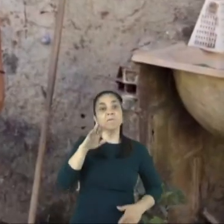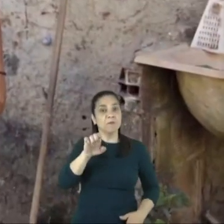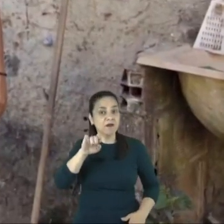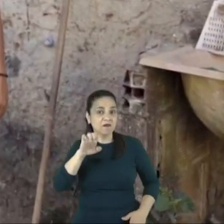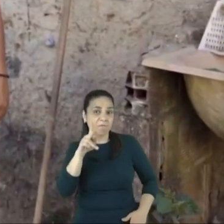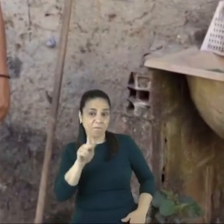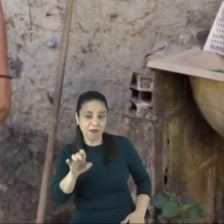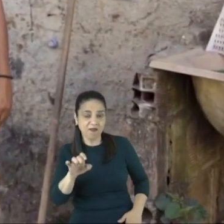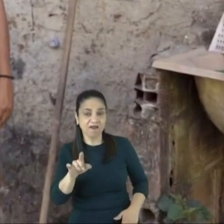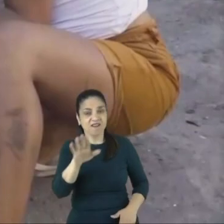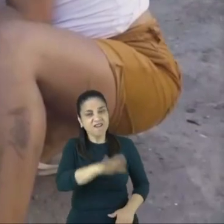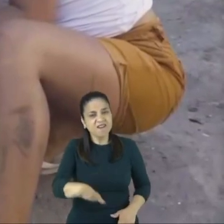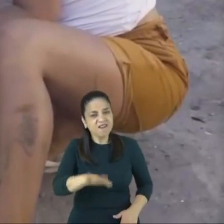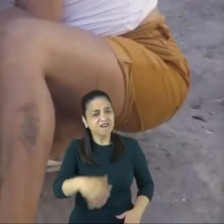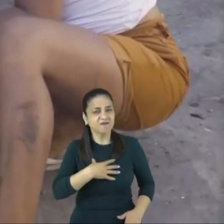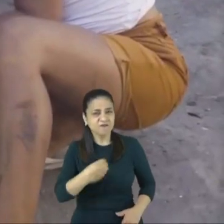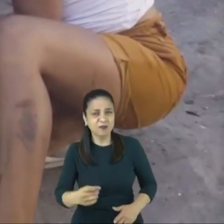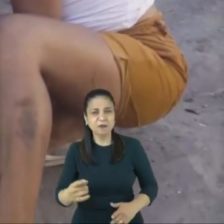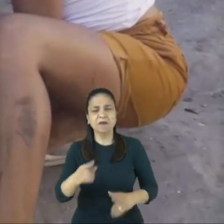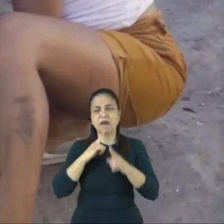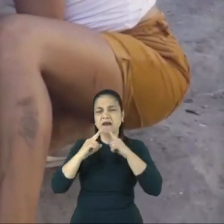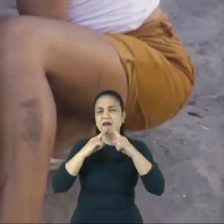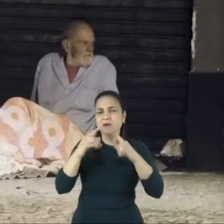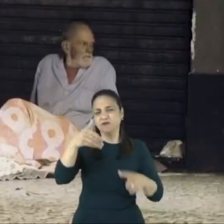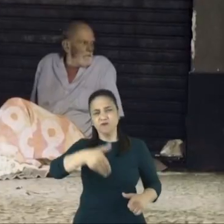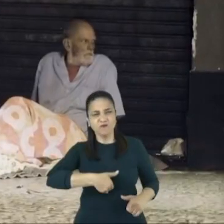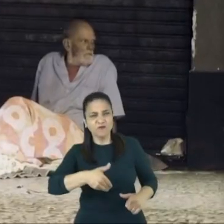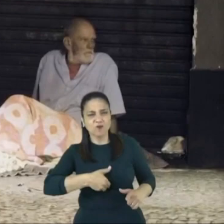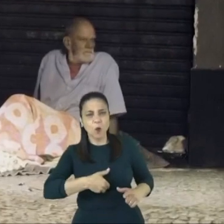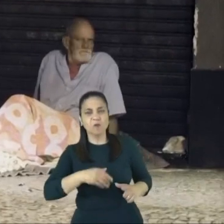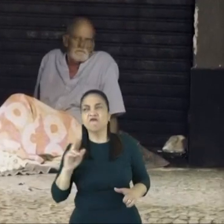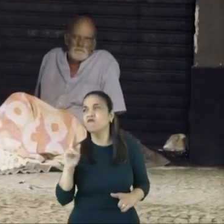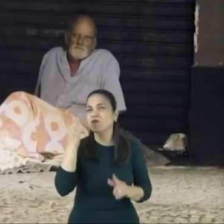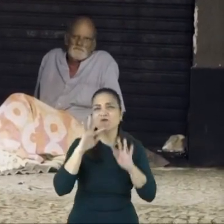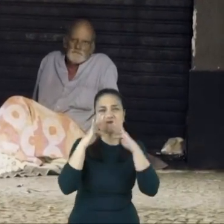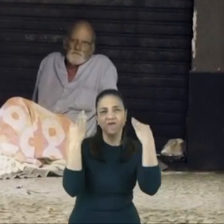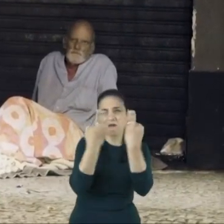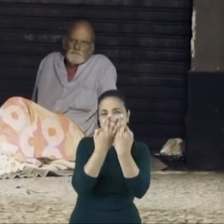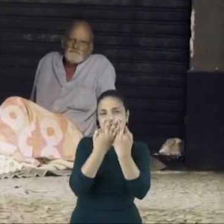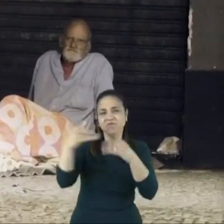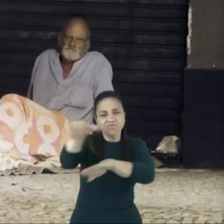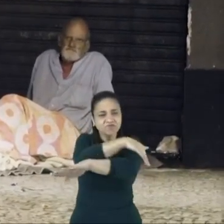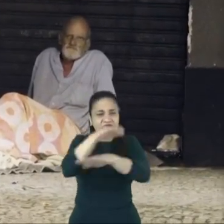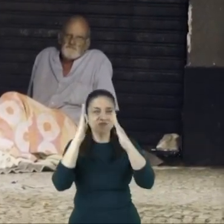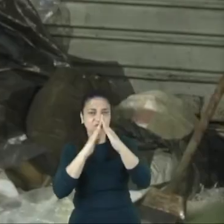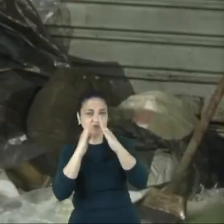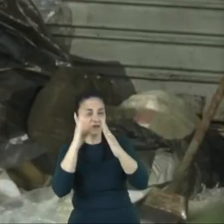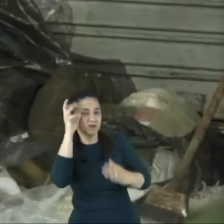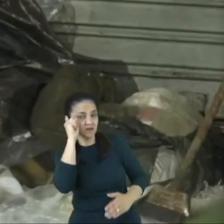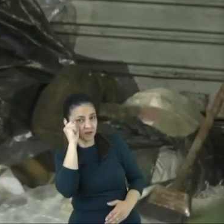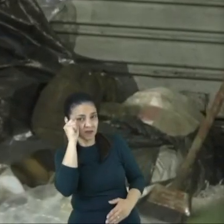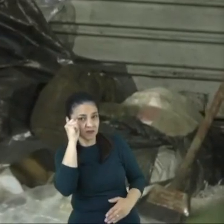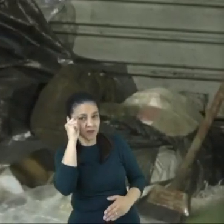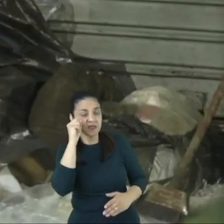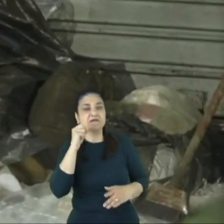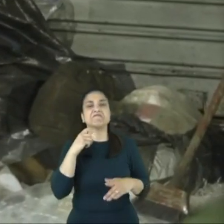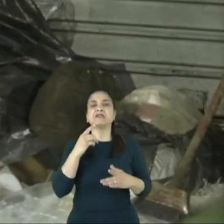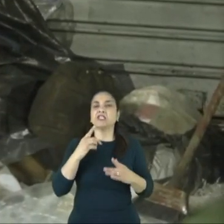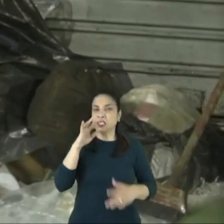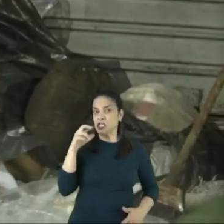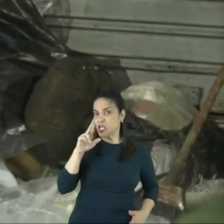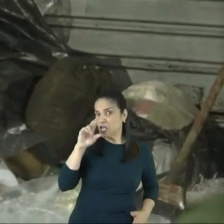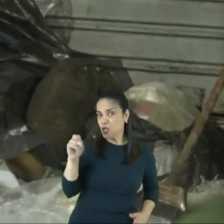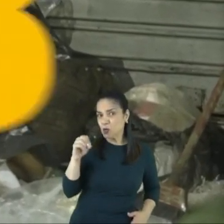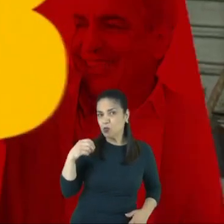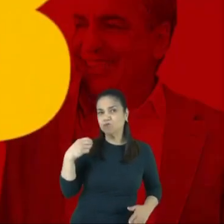aguenta ouvir os filhos reclamando de fome? Como preservar os valores familiares dormindo debaixo de uma marquise? Esse é o Rio de Janeiro que